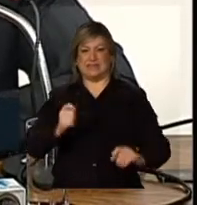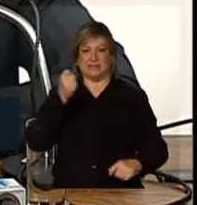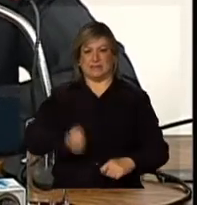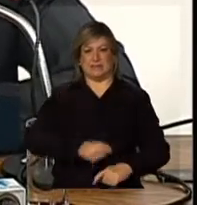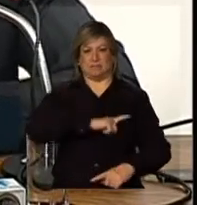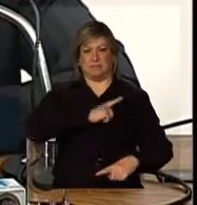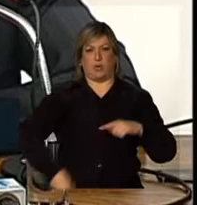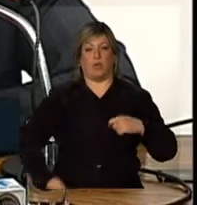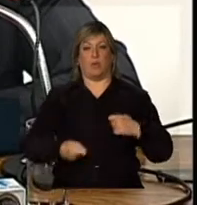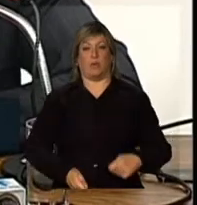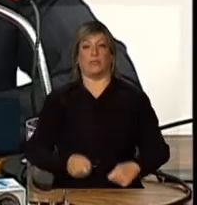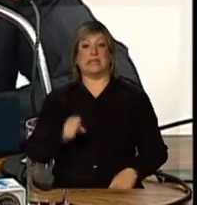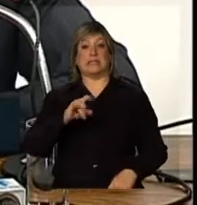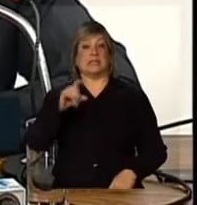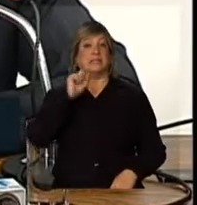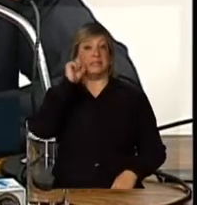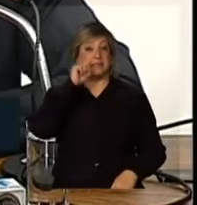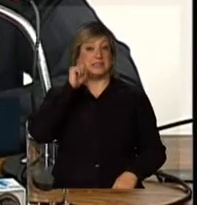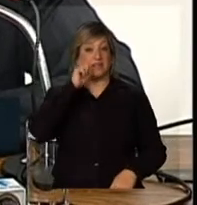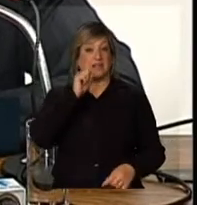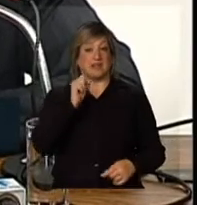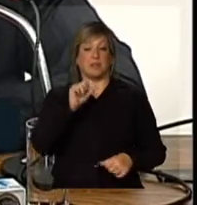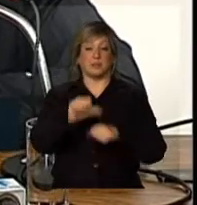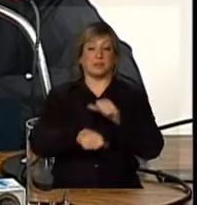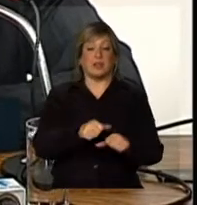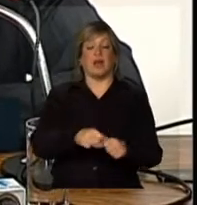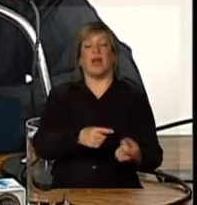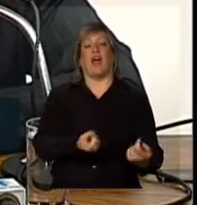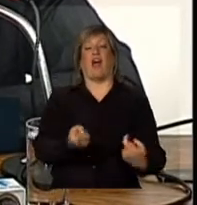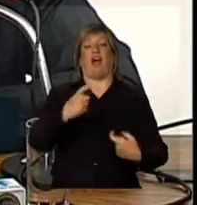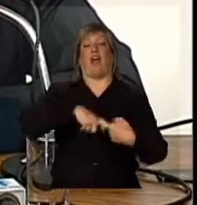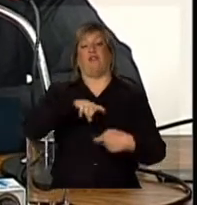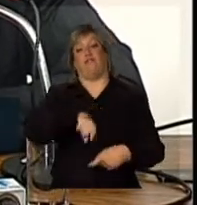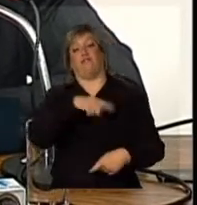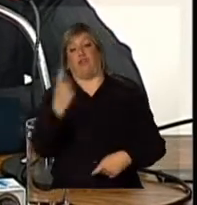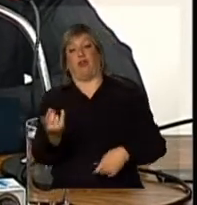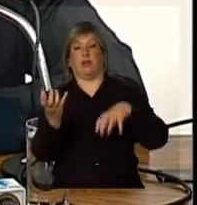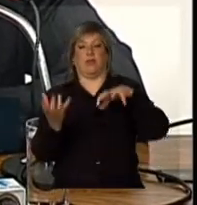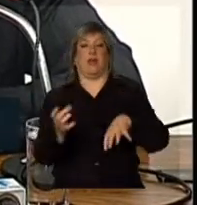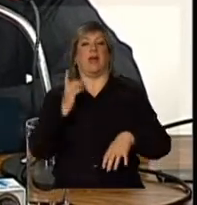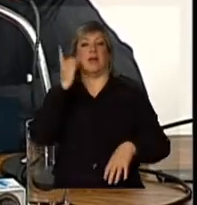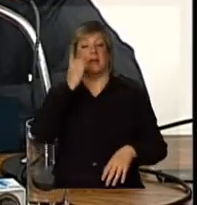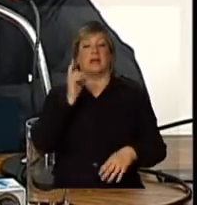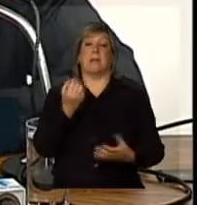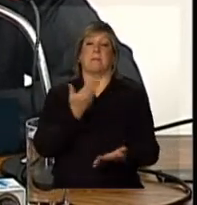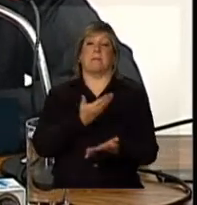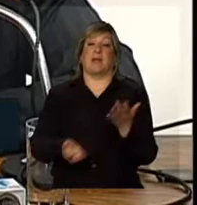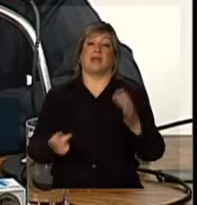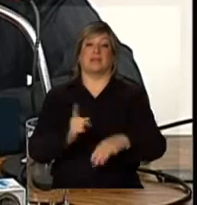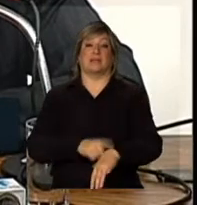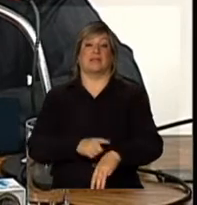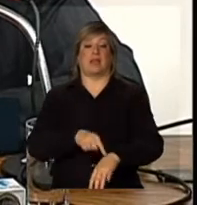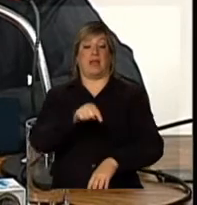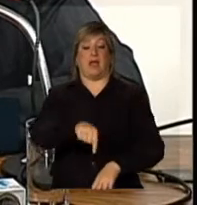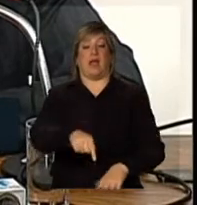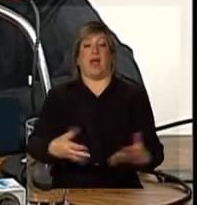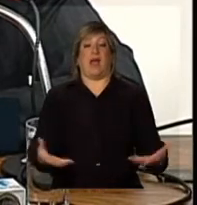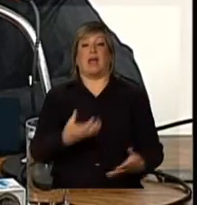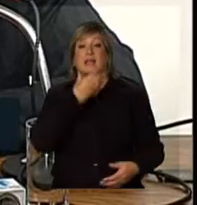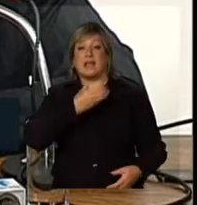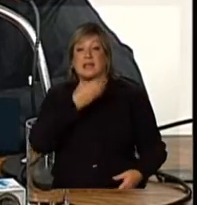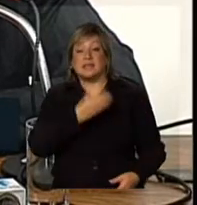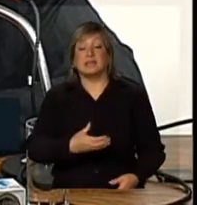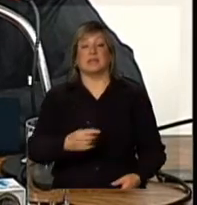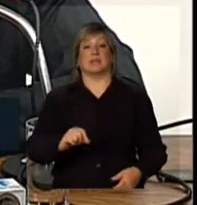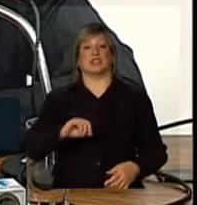se o Senado mudar, volta para a Câmara, a Câmara pode concordar ou não, nós teremos perdido o período de dezembro,